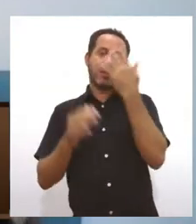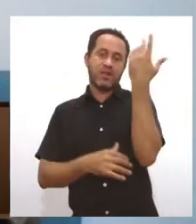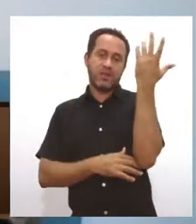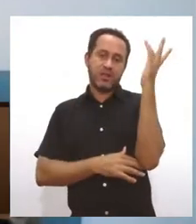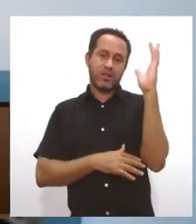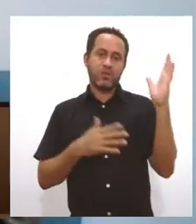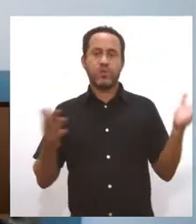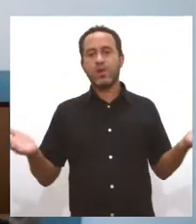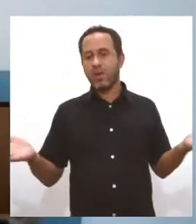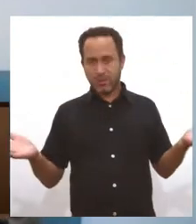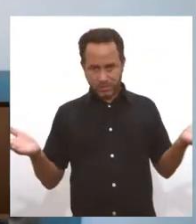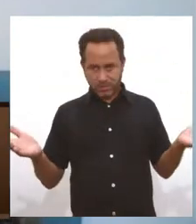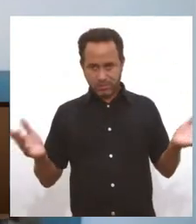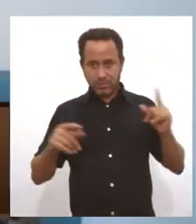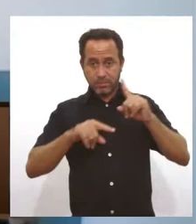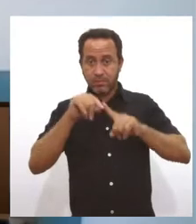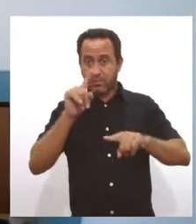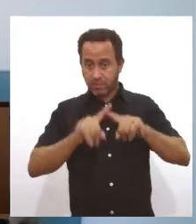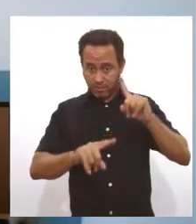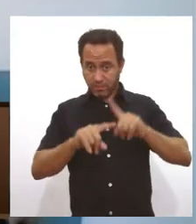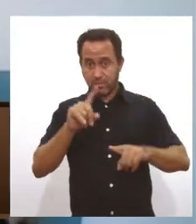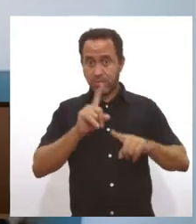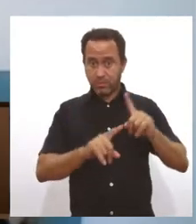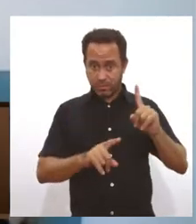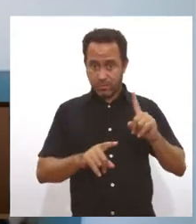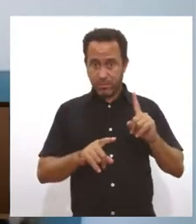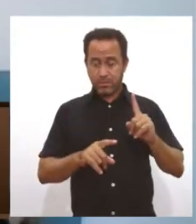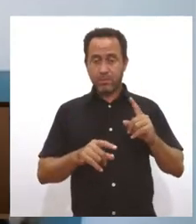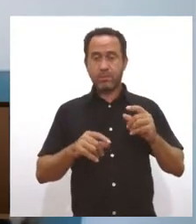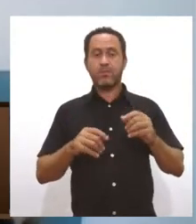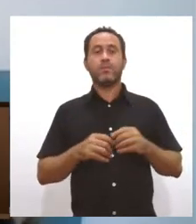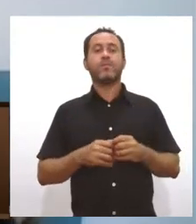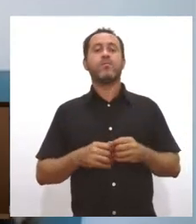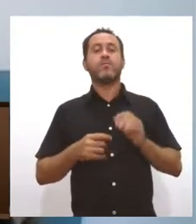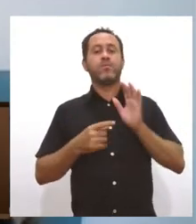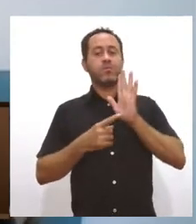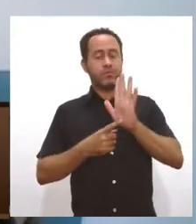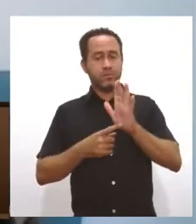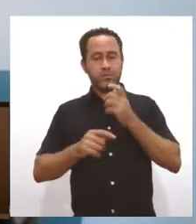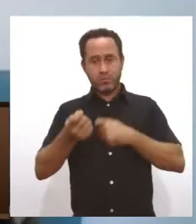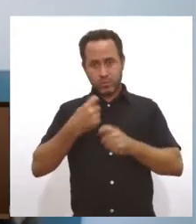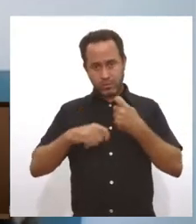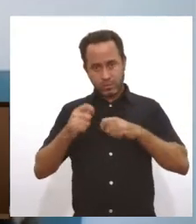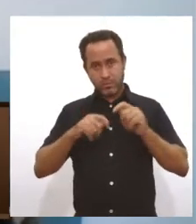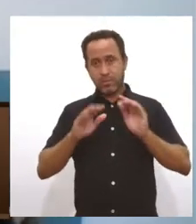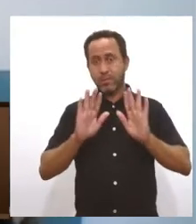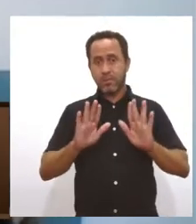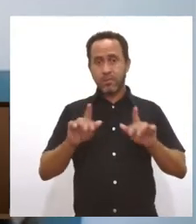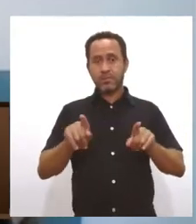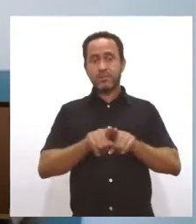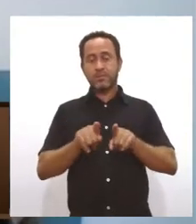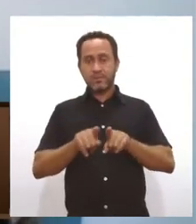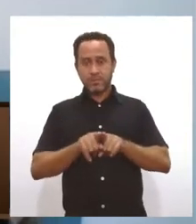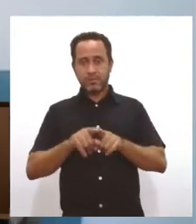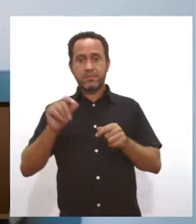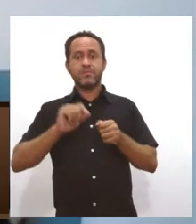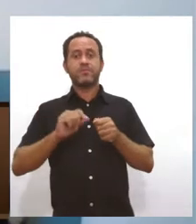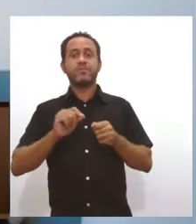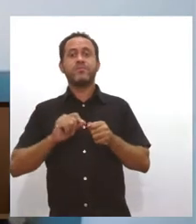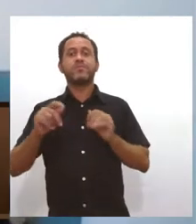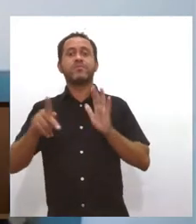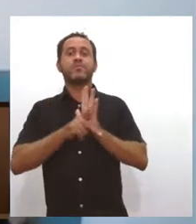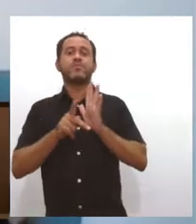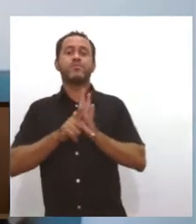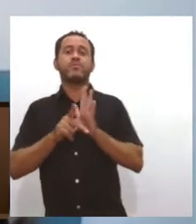Ela é uma ferramenta que define essa liberação desses empreendimentos, que, porém, gera também o quê? A questão da própria